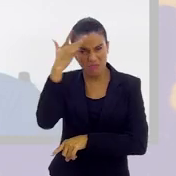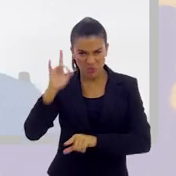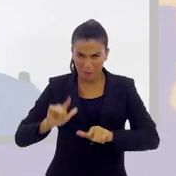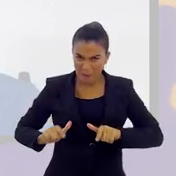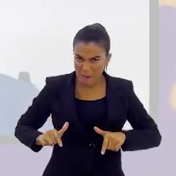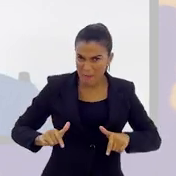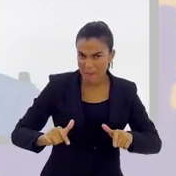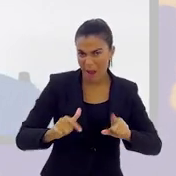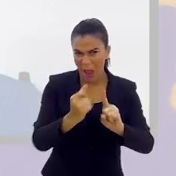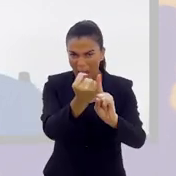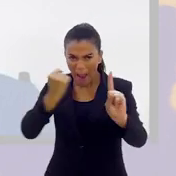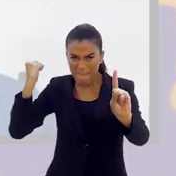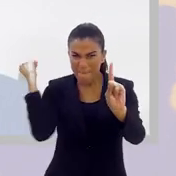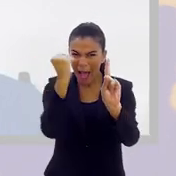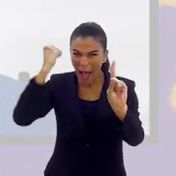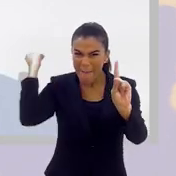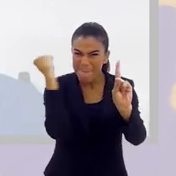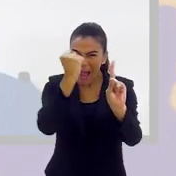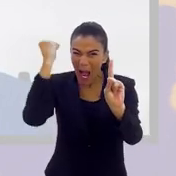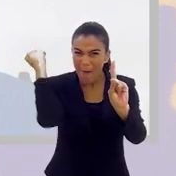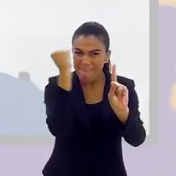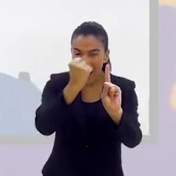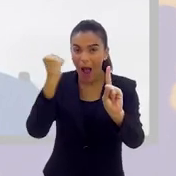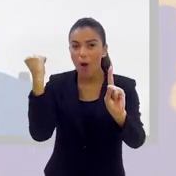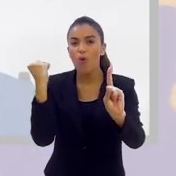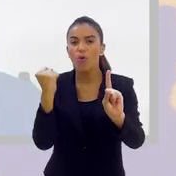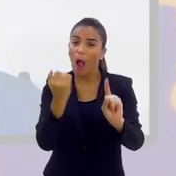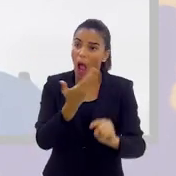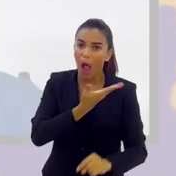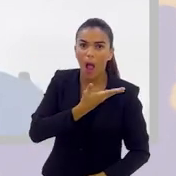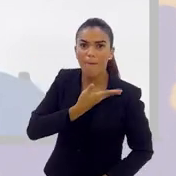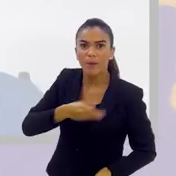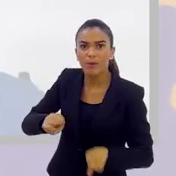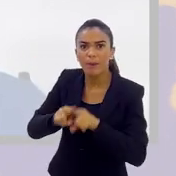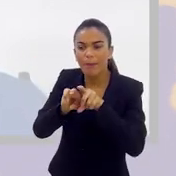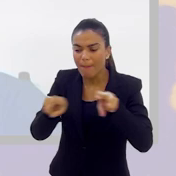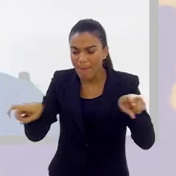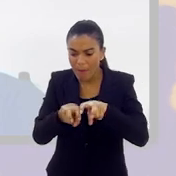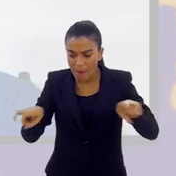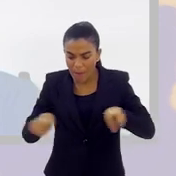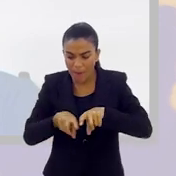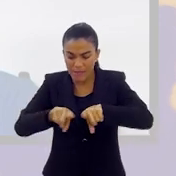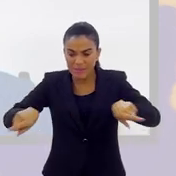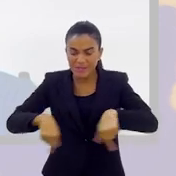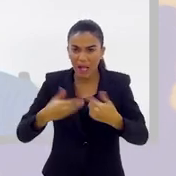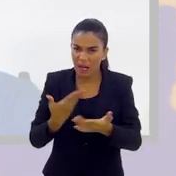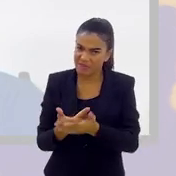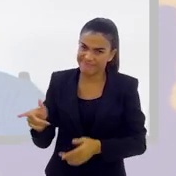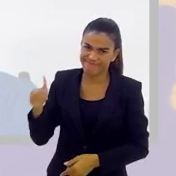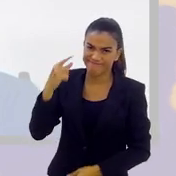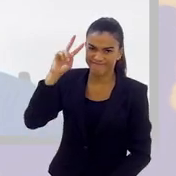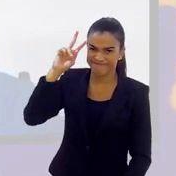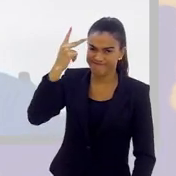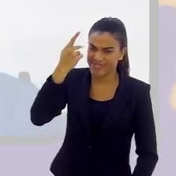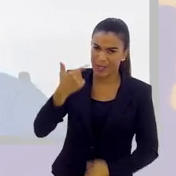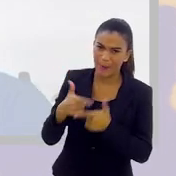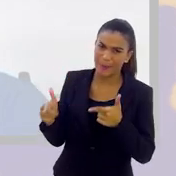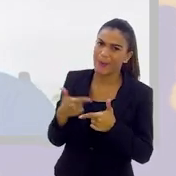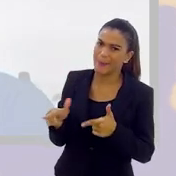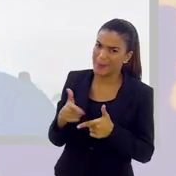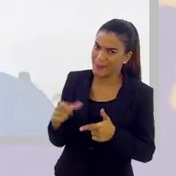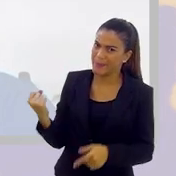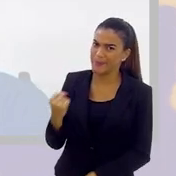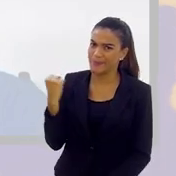faz isso, a pessoa que ataca uma professora, ataca seus próprios amigos de sala de aula, tem problema e